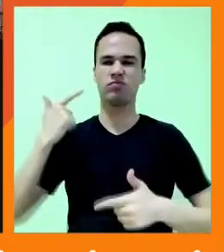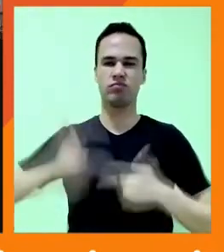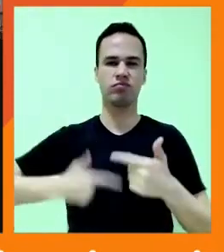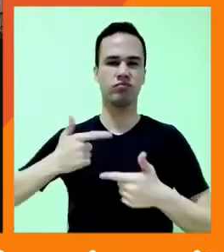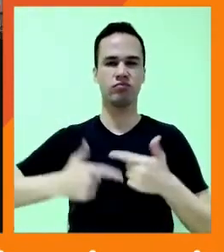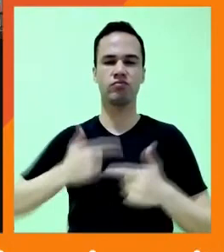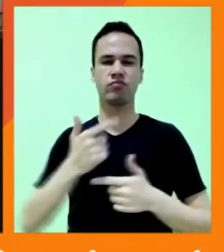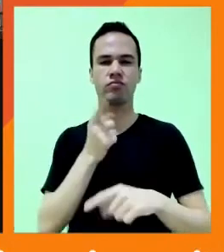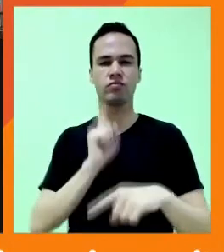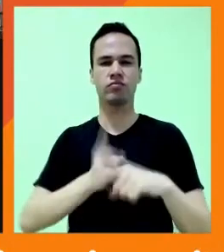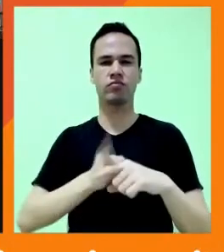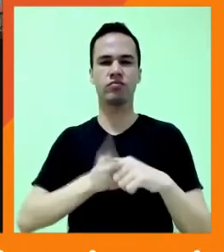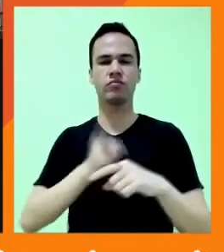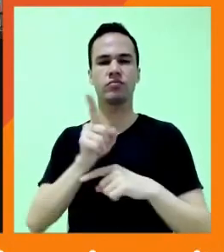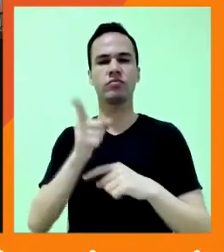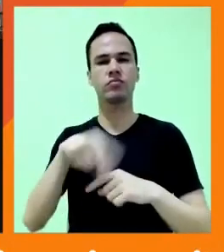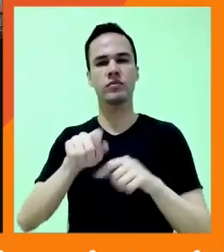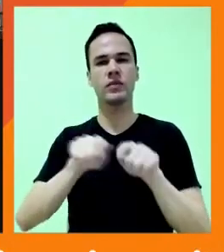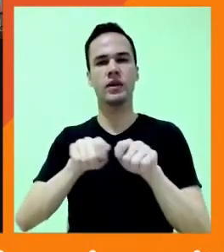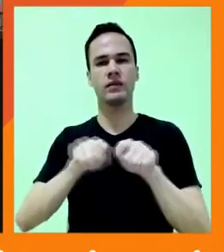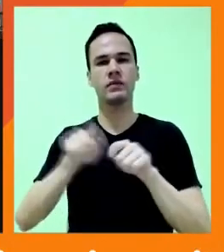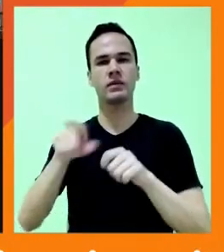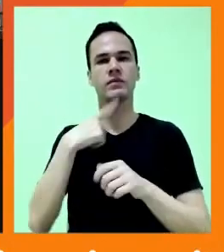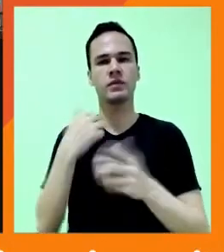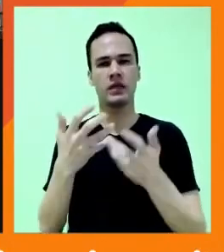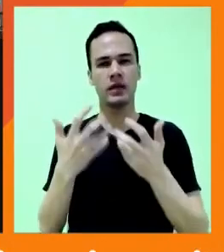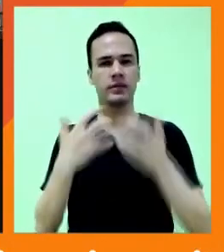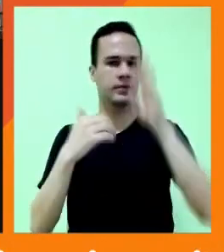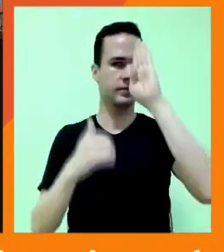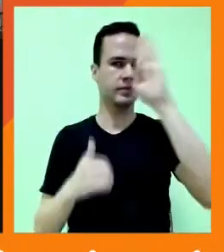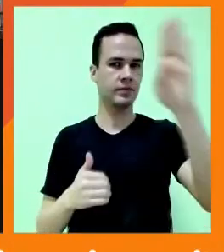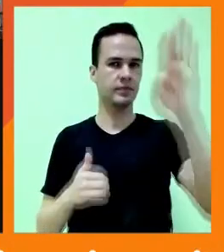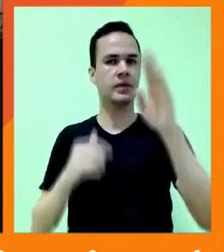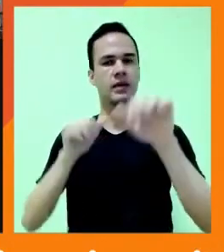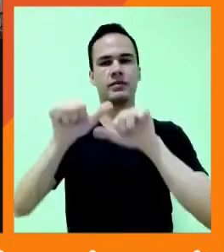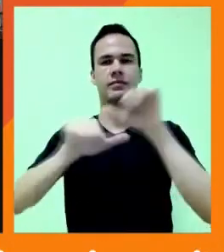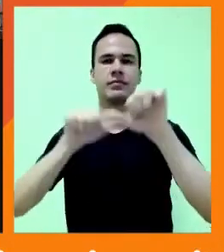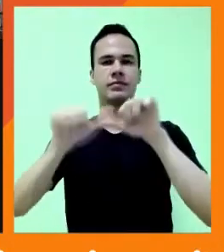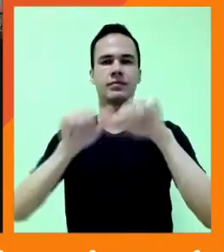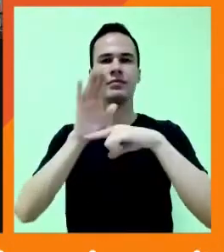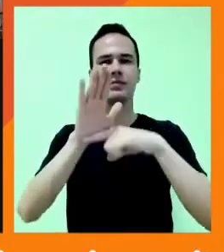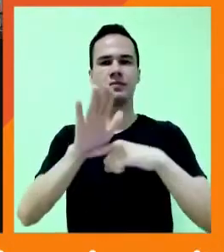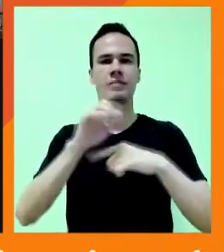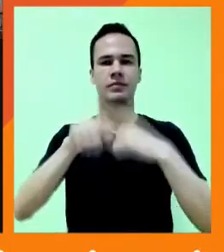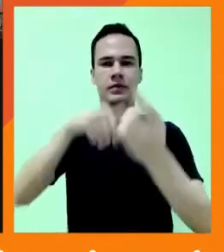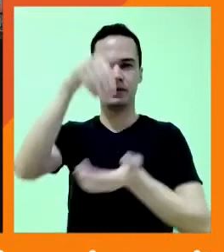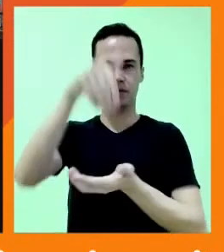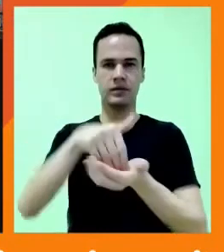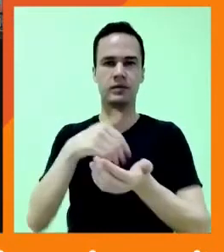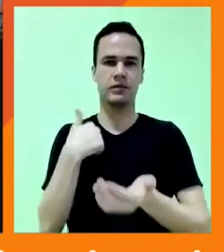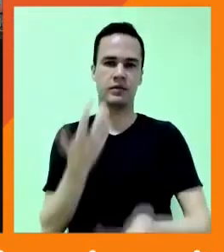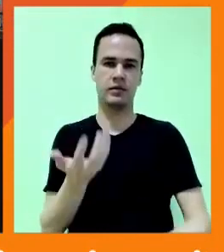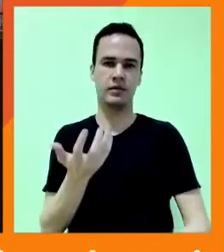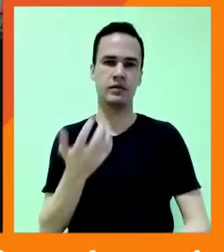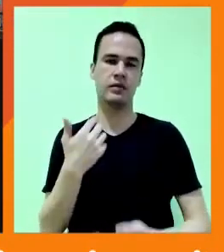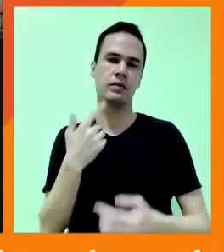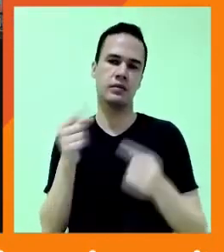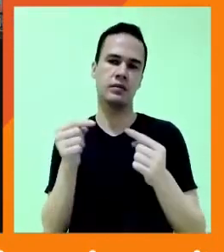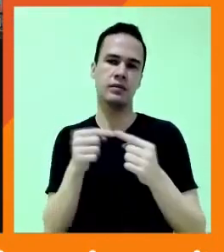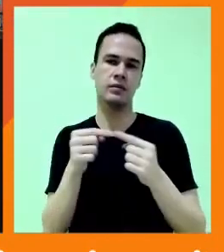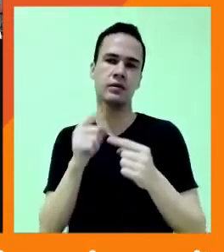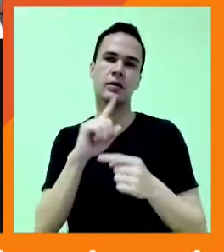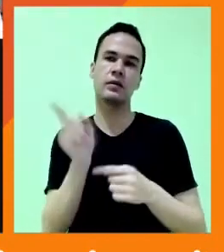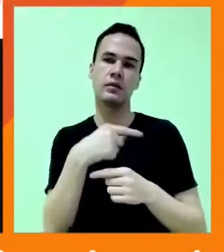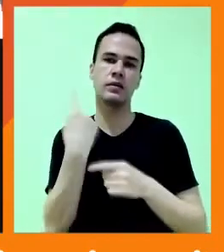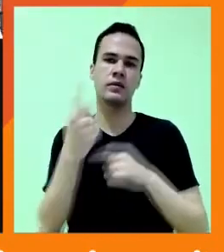a cada vez que a gente faz isso com intenção e propósito, a gente gera transformação. e no fim do dia é que a gente quer, seja com o que quer que a gente esteja fazendo.